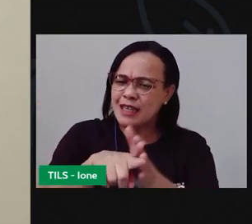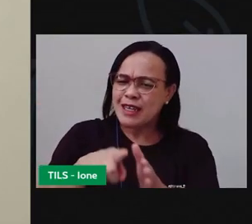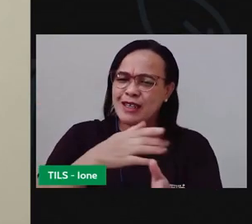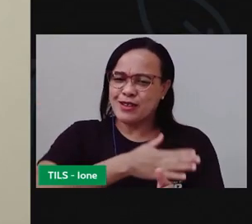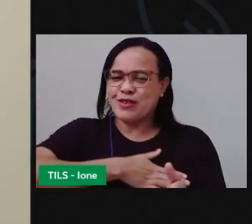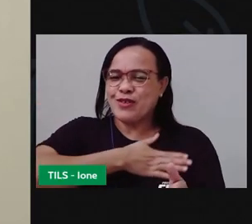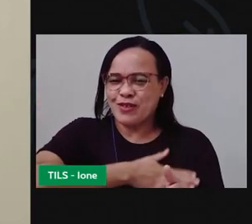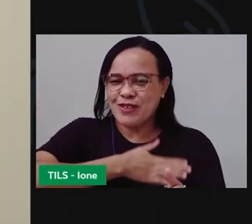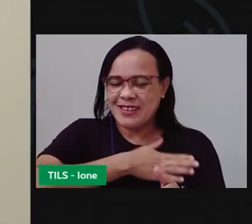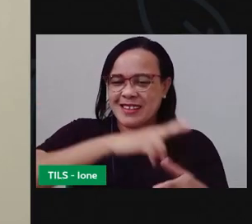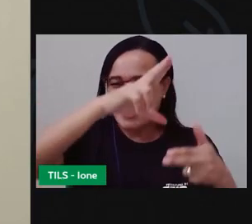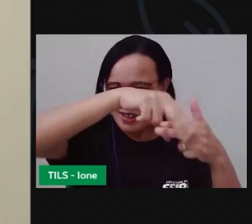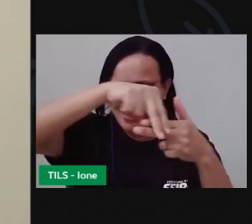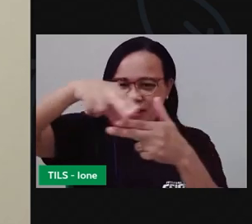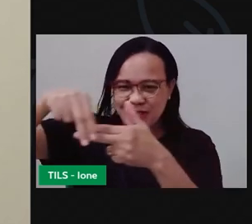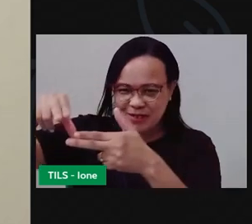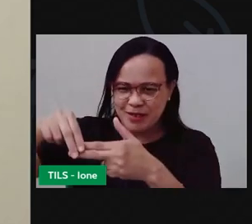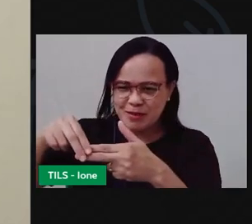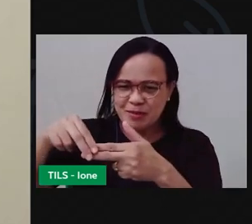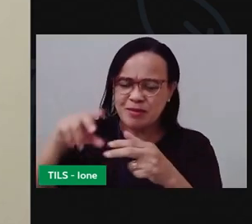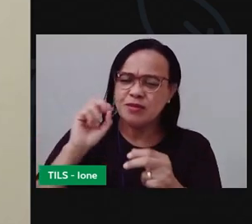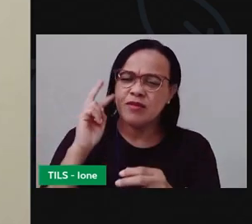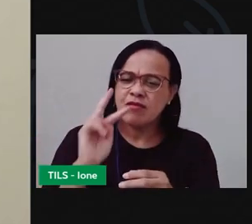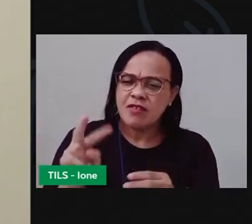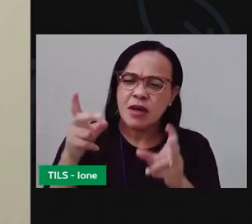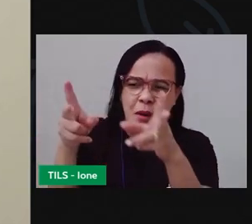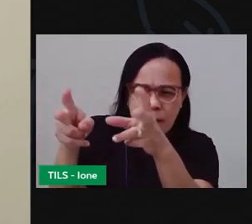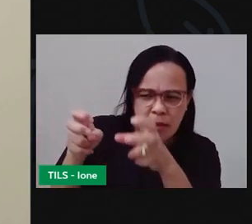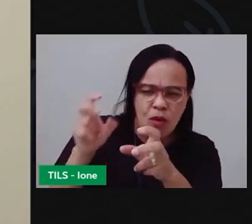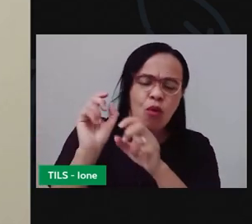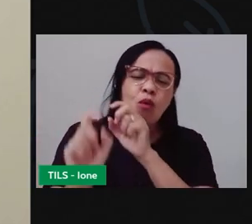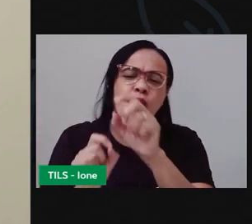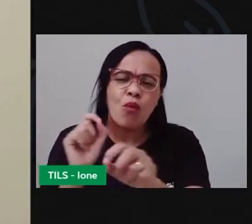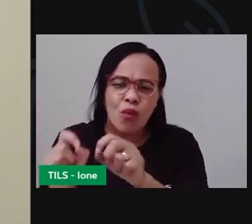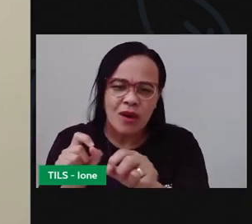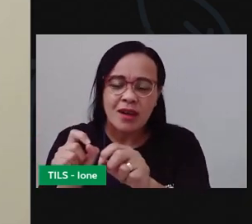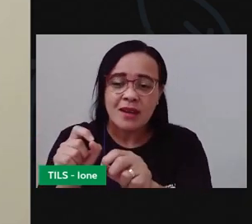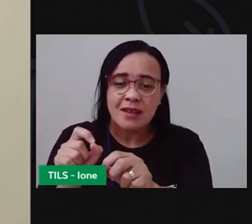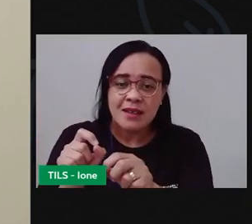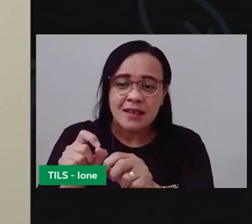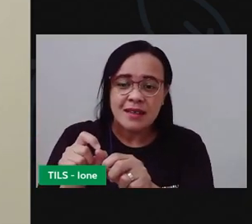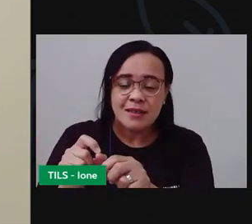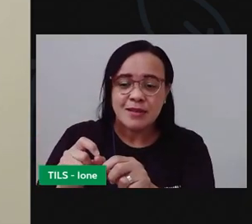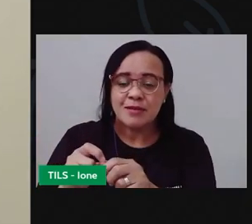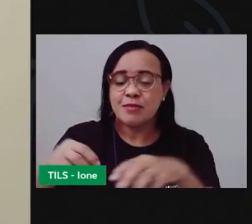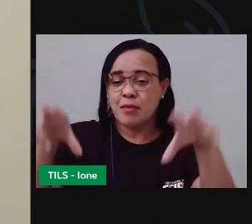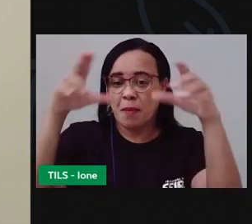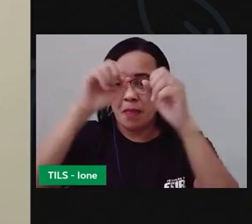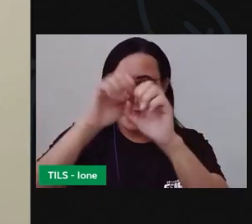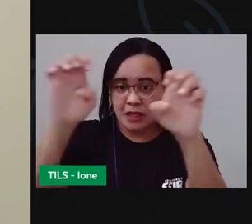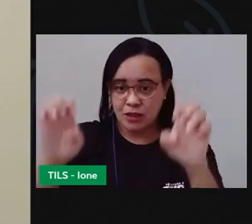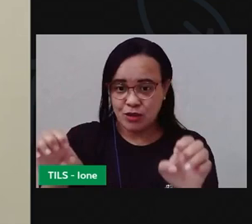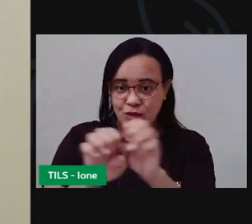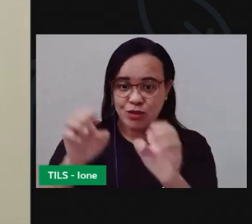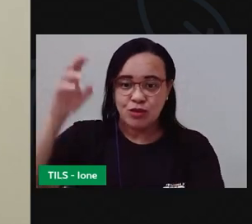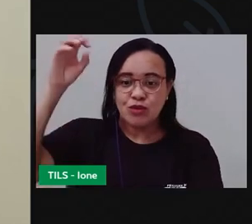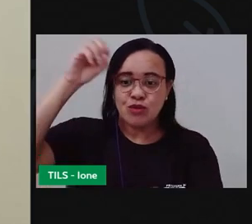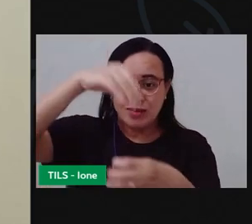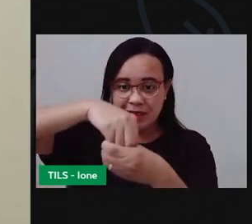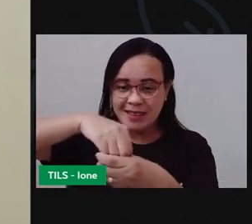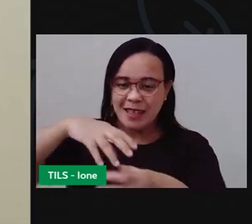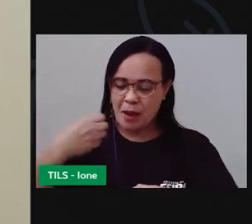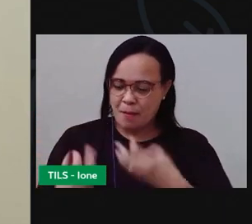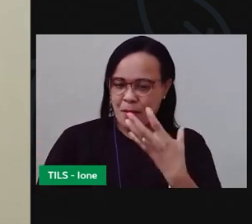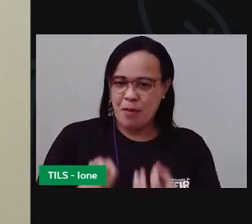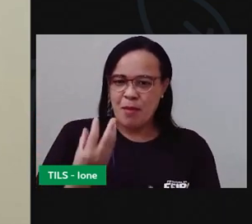Vocês percebem que o cordeiro, ele tem uma estrutura de poesia com versos,